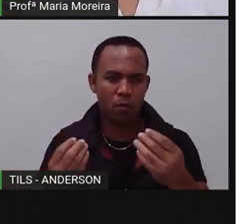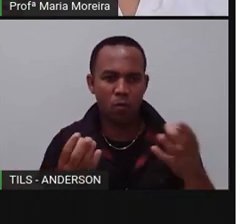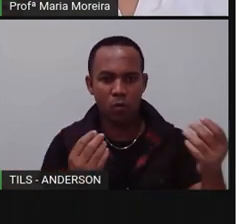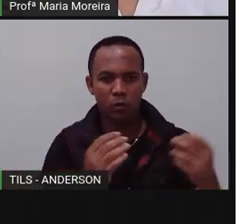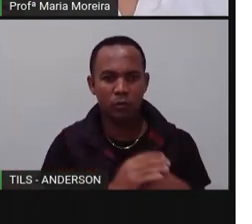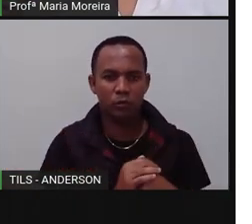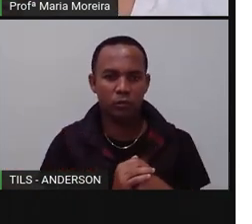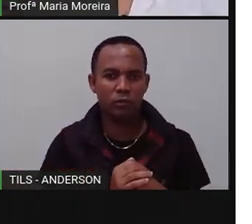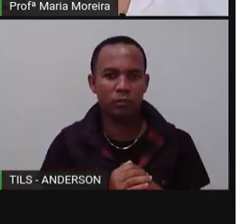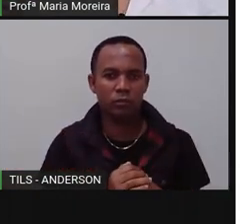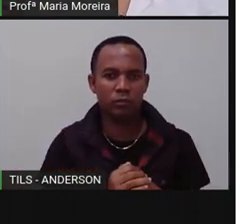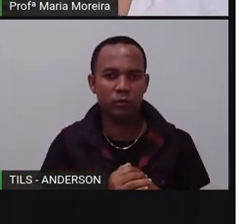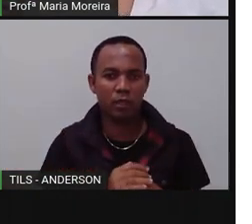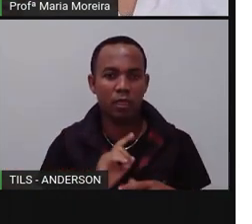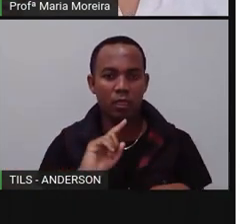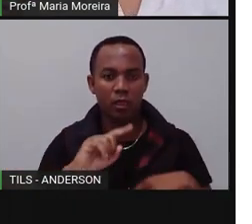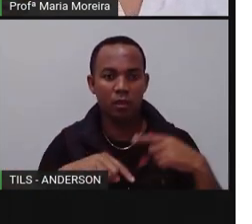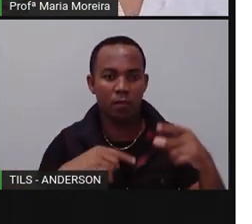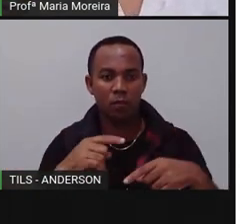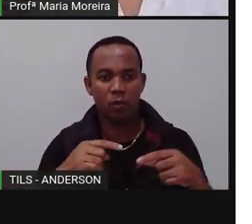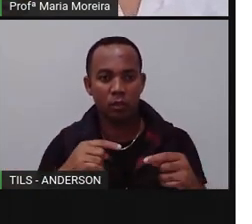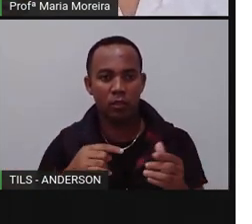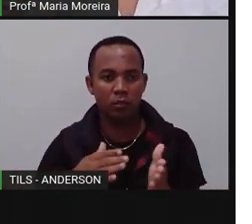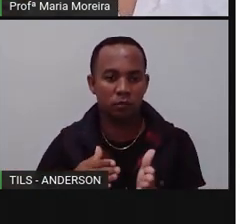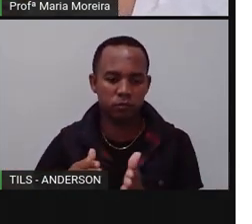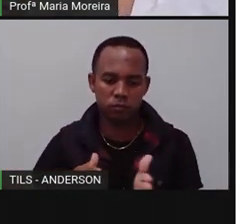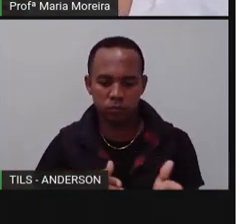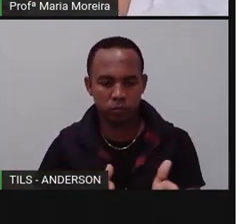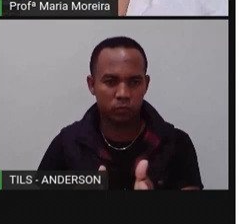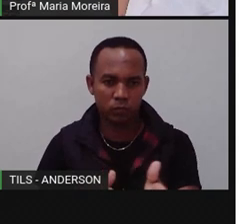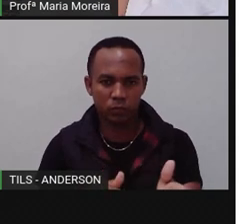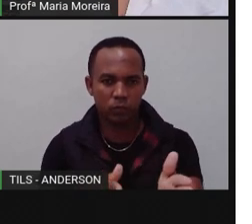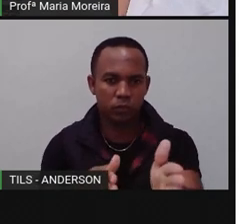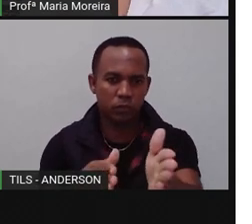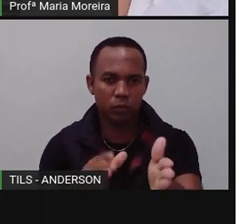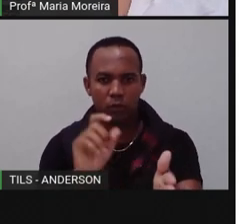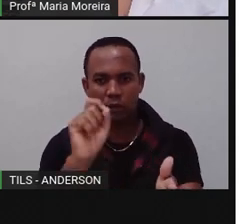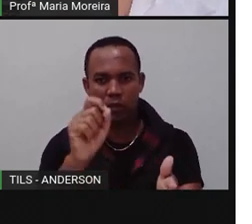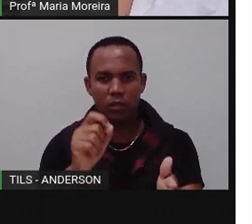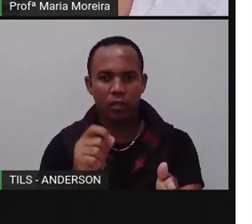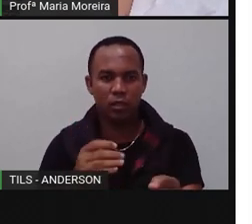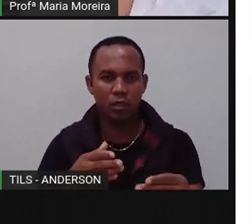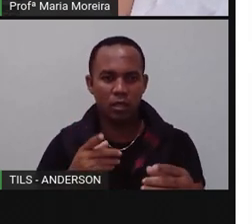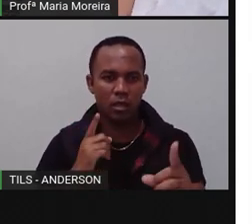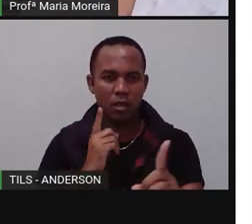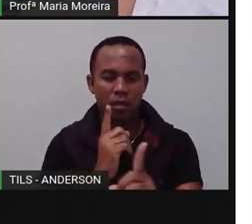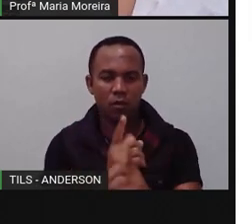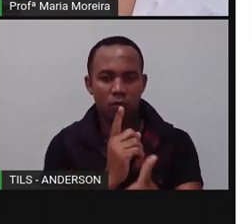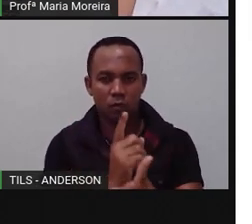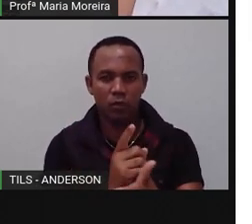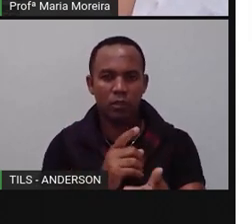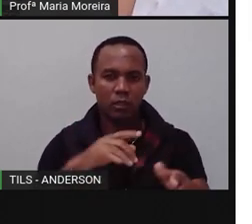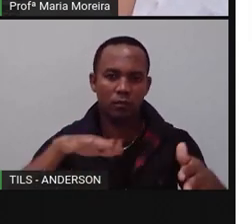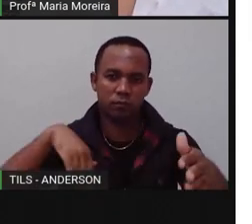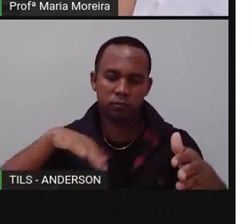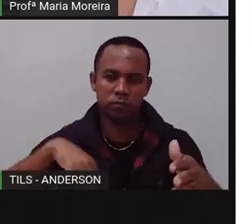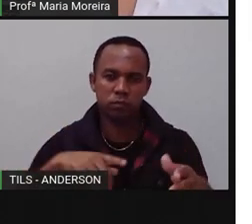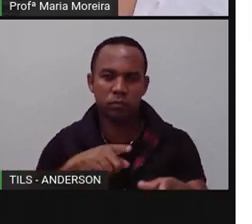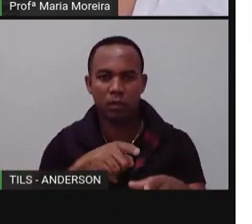países, né, por meio de, é o quê? De sua foz no Egito. Seu tamanho contribui